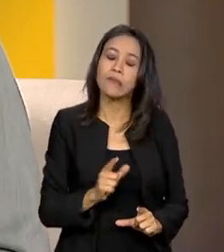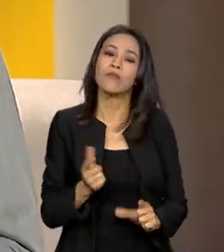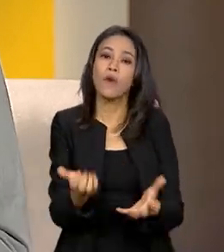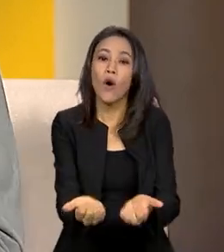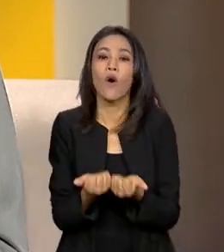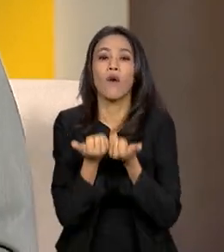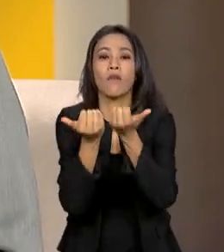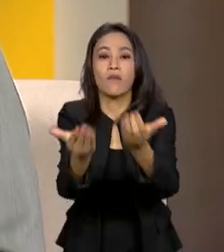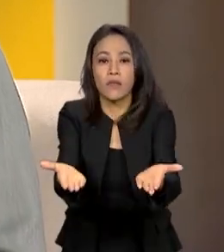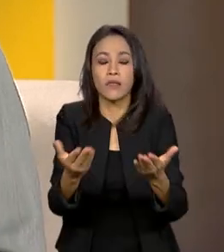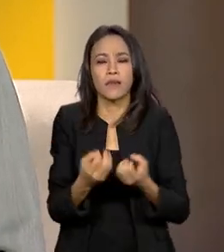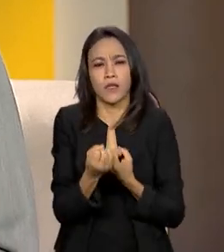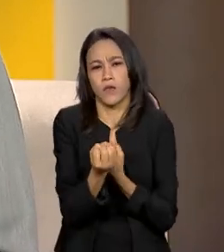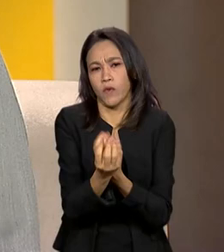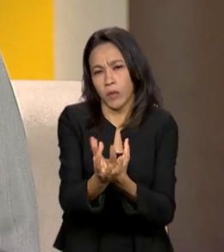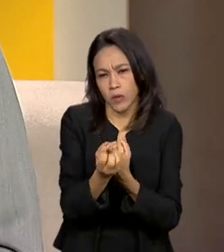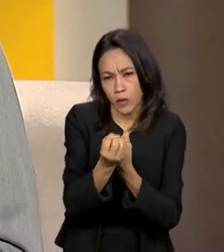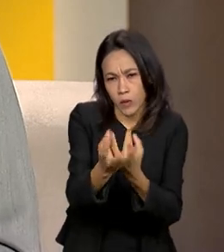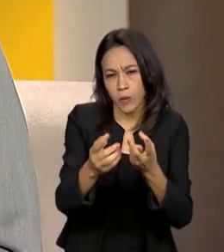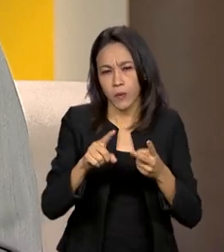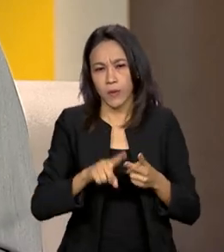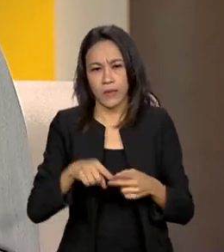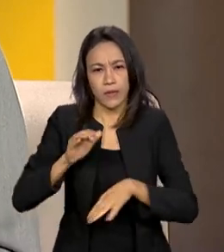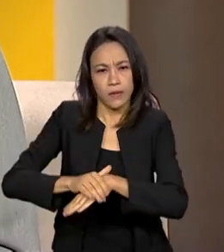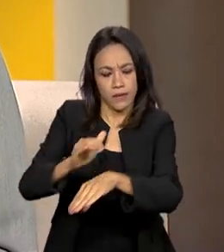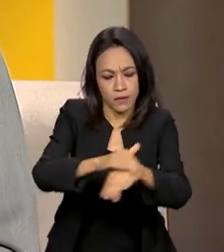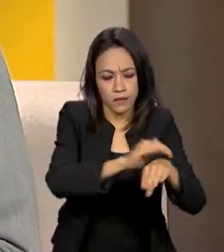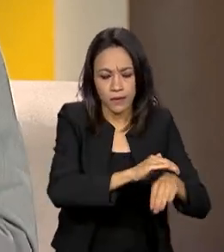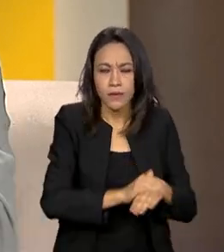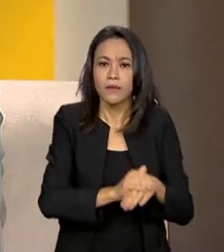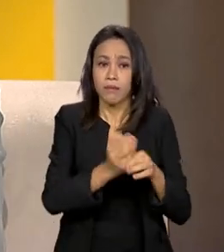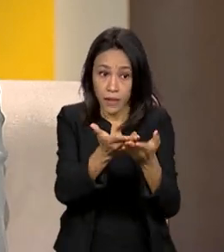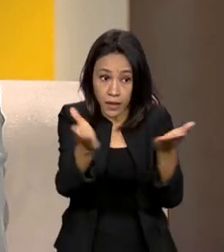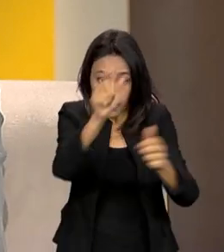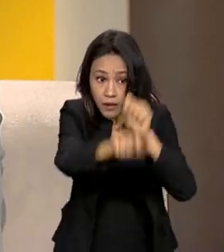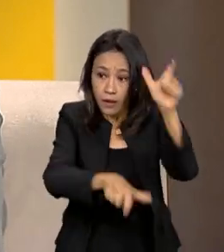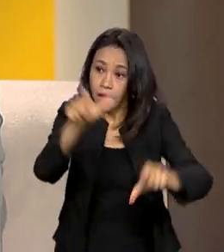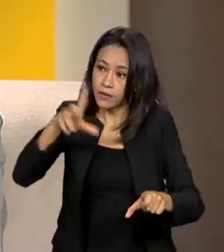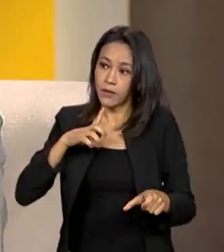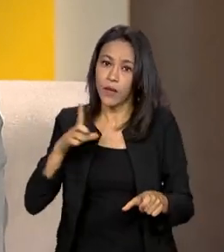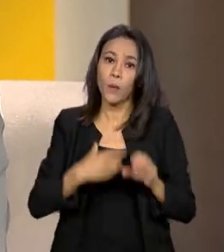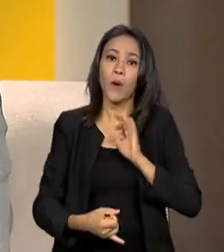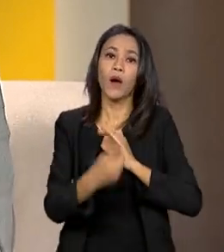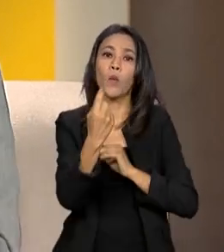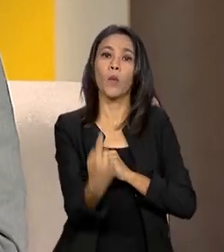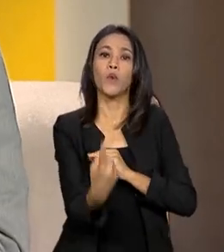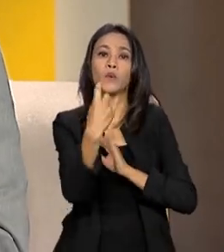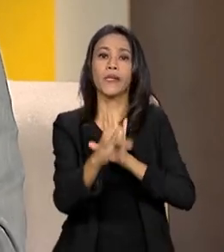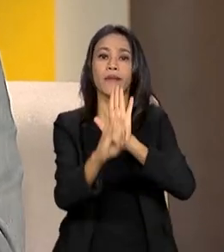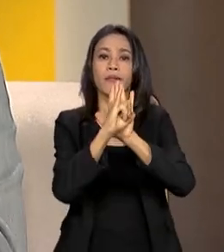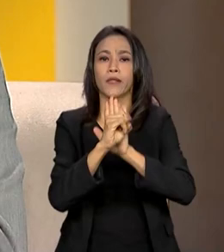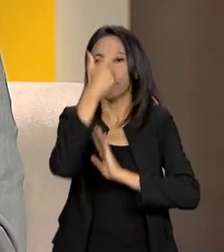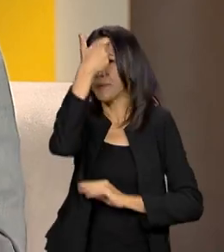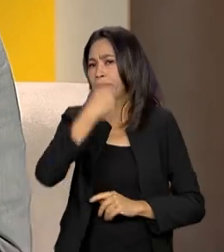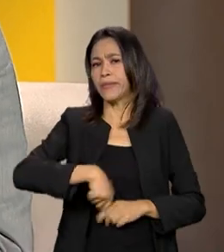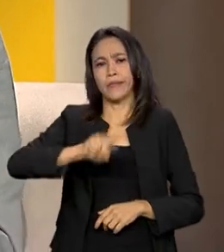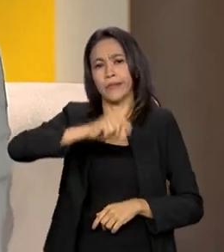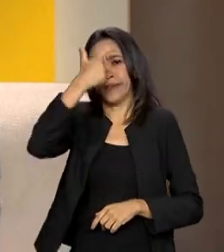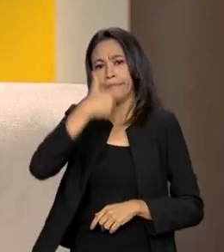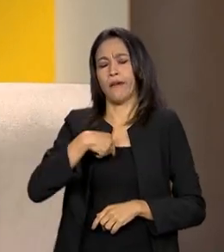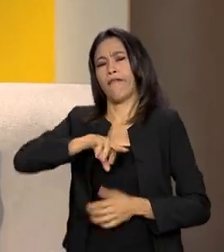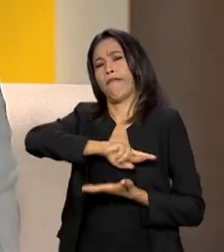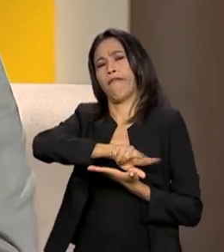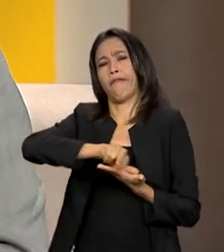oferta, tanto de informações quanto de serviços, e permitindo ao cidadão uma identidade única. Então, o cidadão não tem mais que ter vários